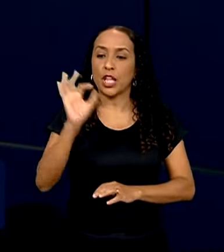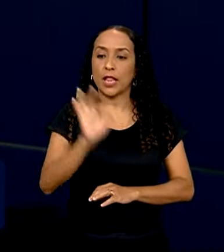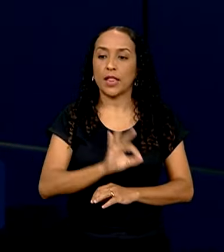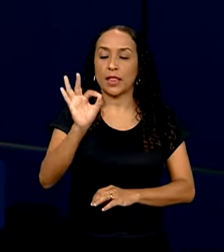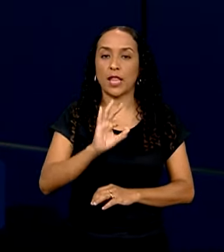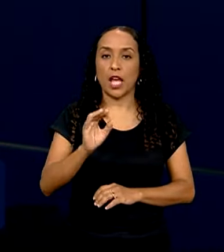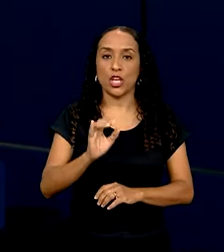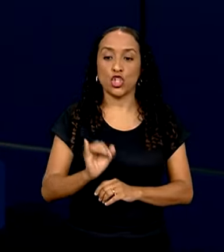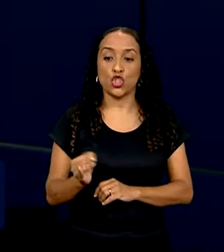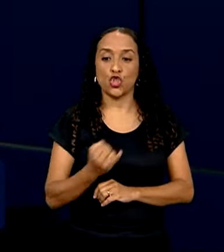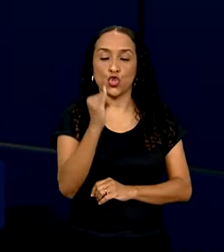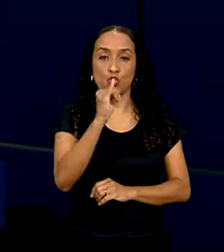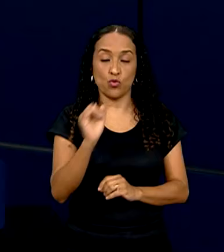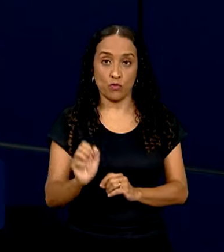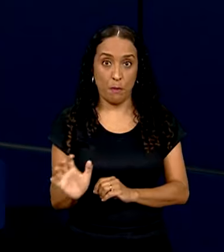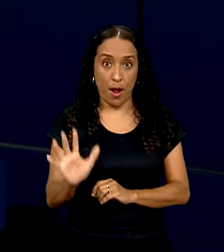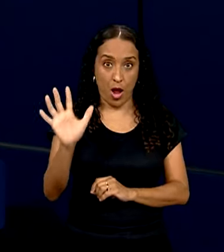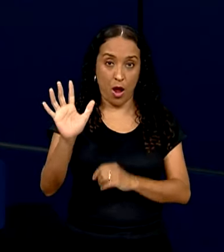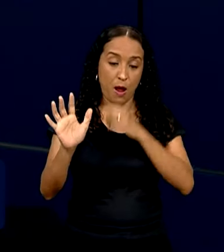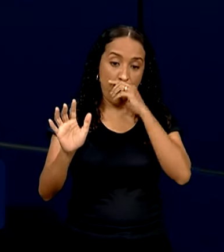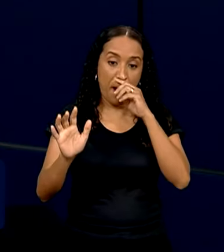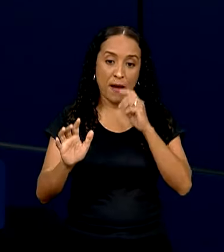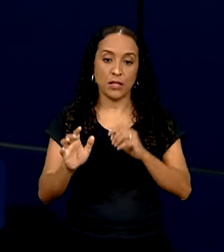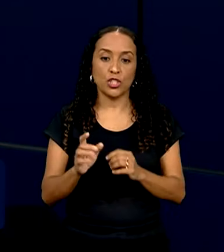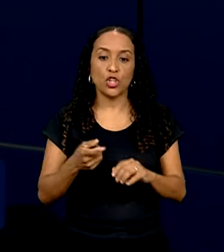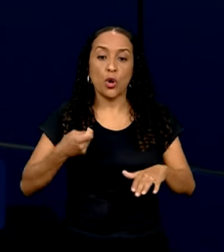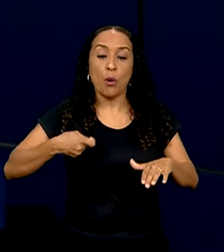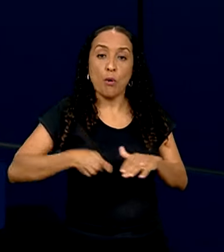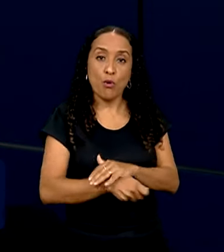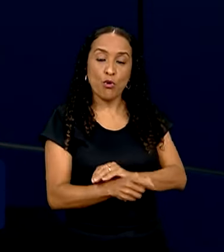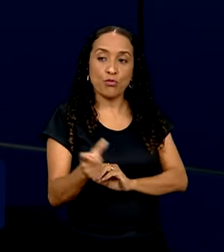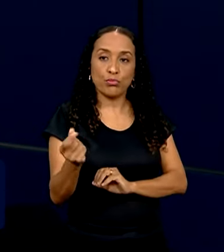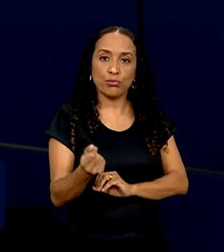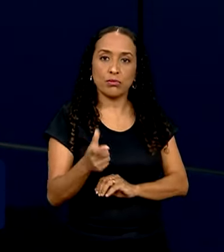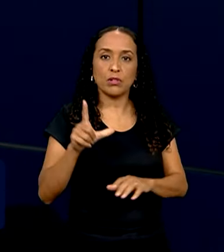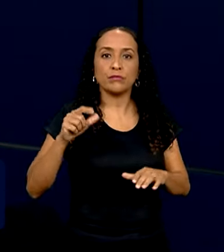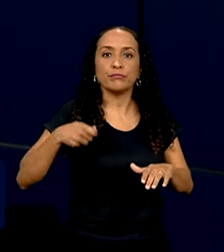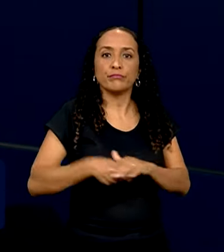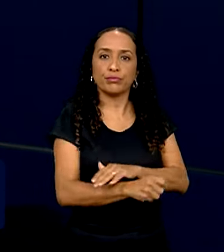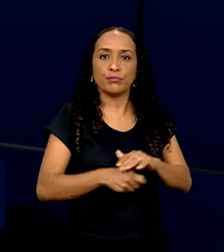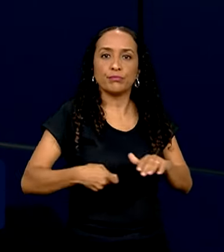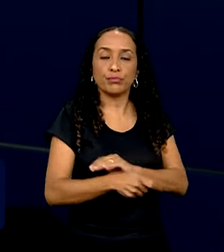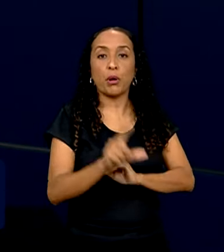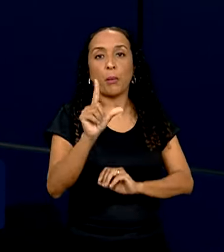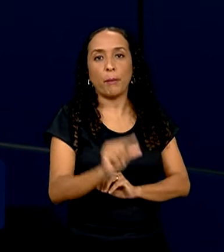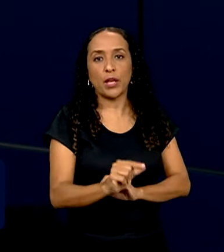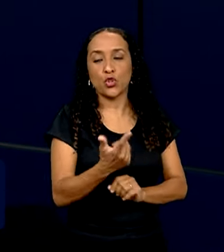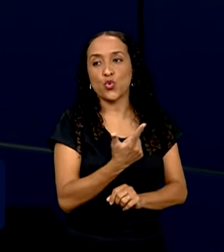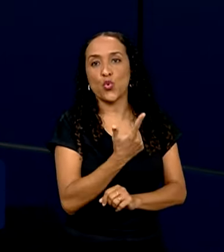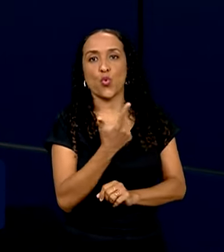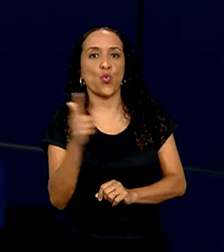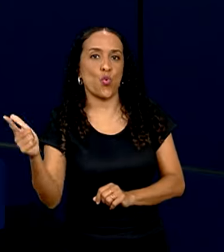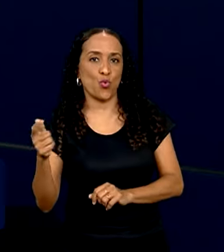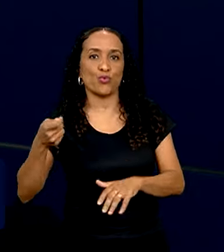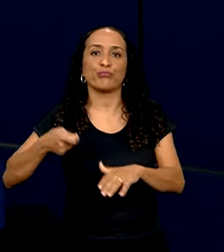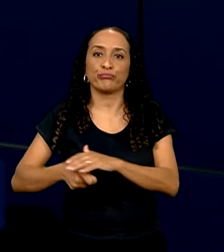juros grande, os recursos da poupança, as pessoas investem menos em poupança e investem em outros